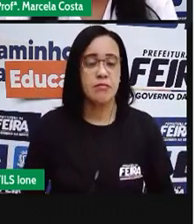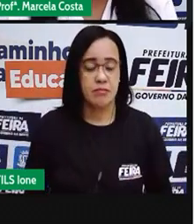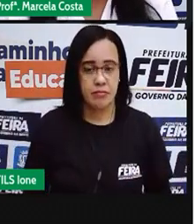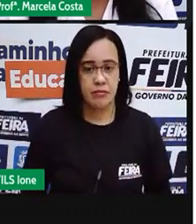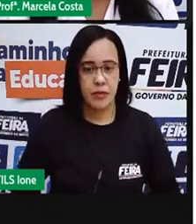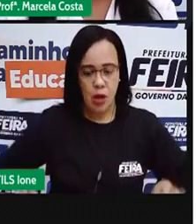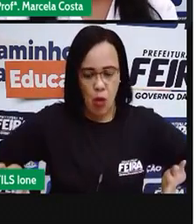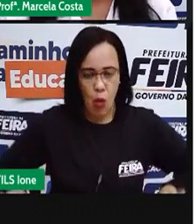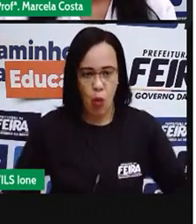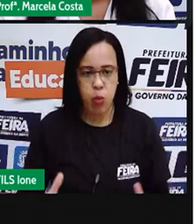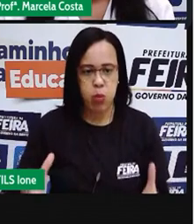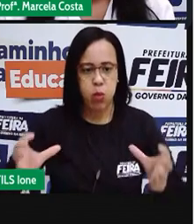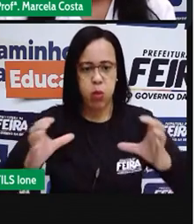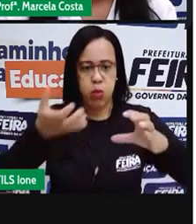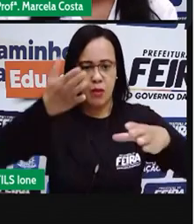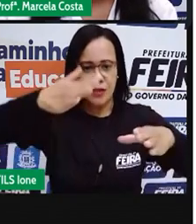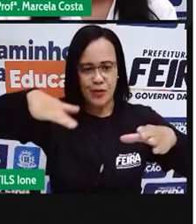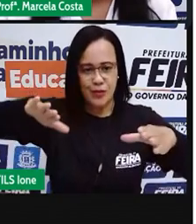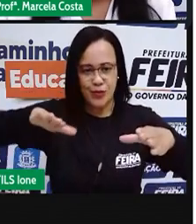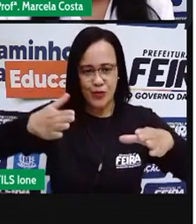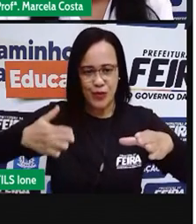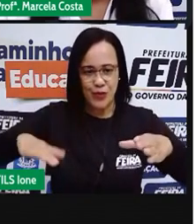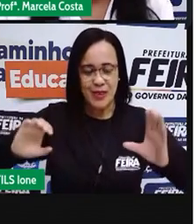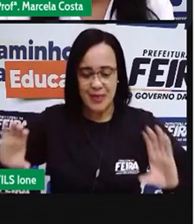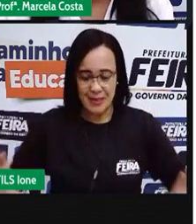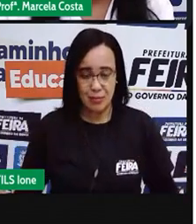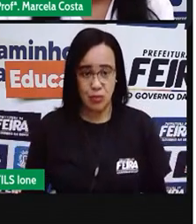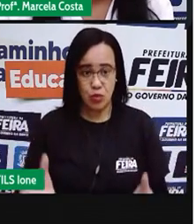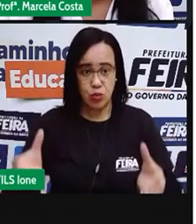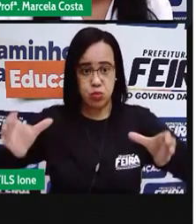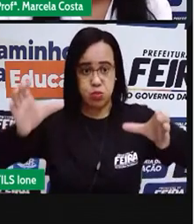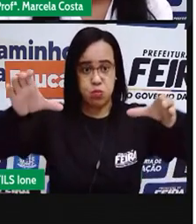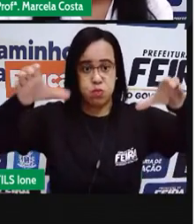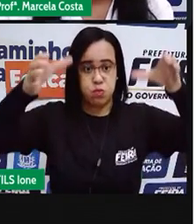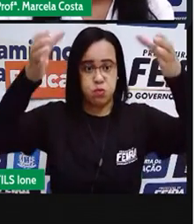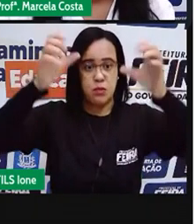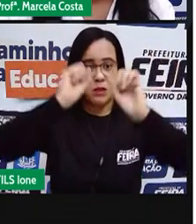copa, né? Tem folhagens grandes também, amplas.